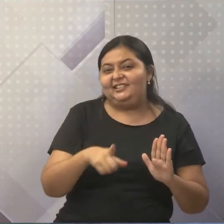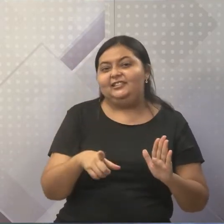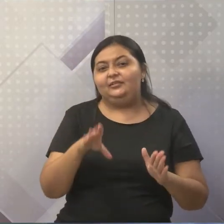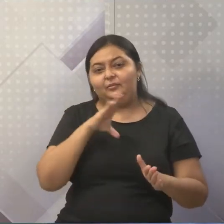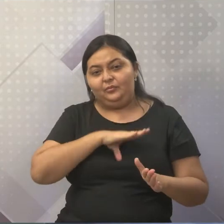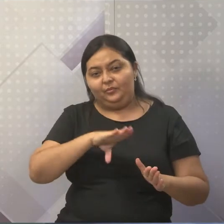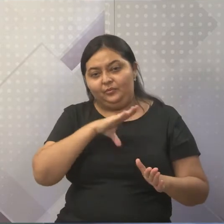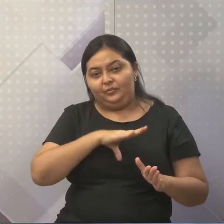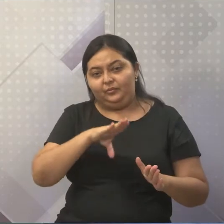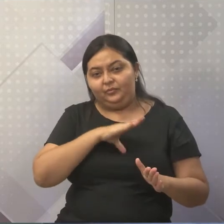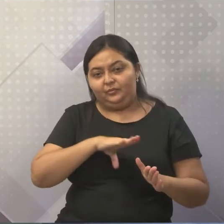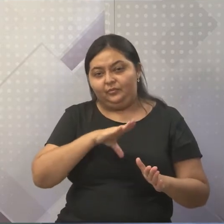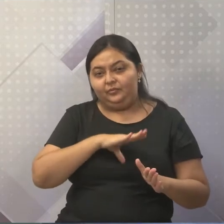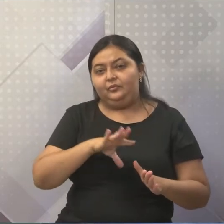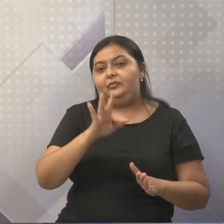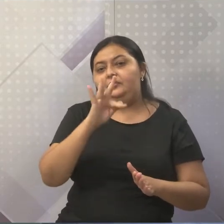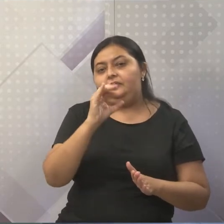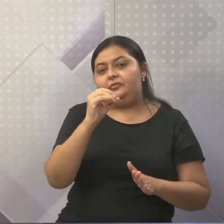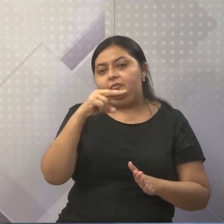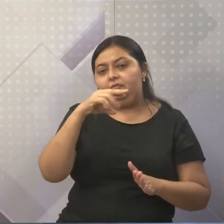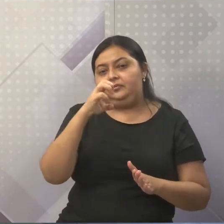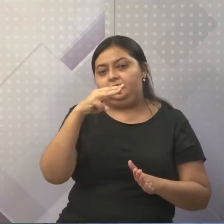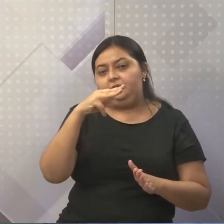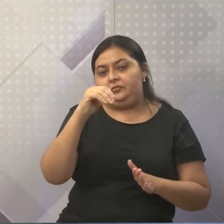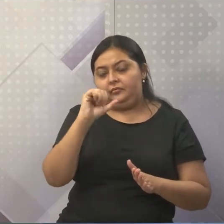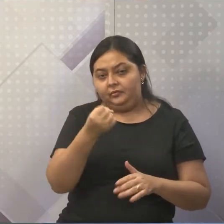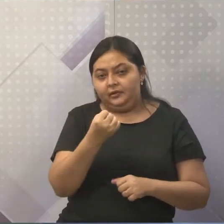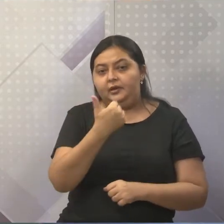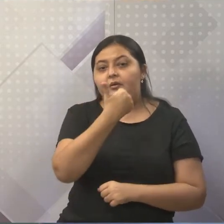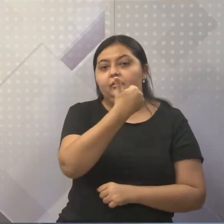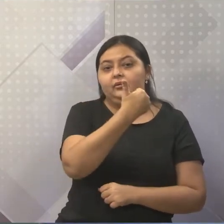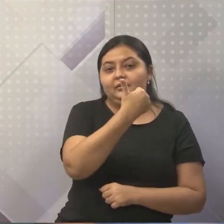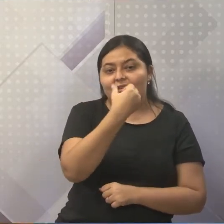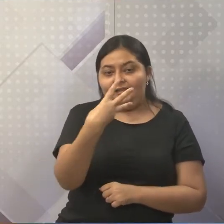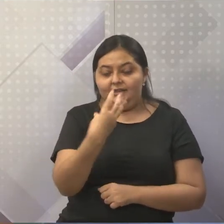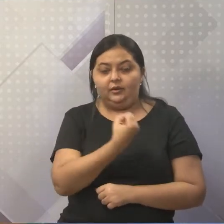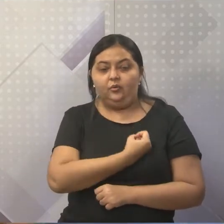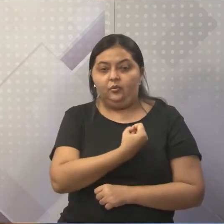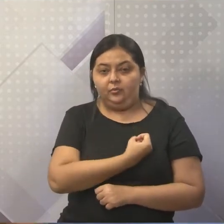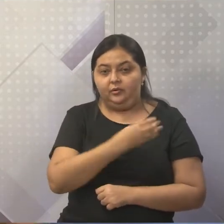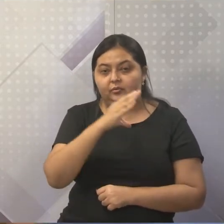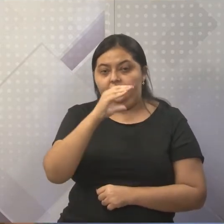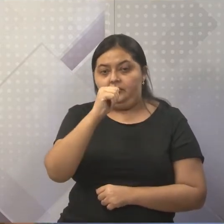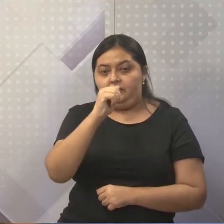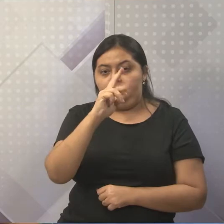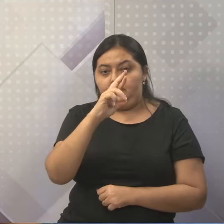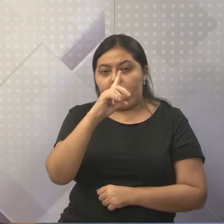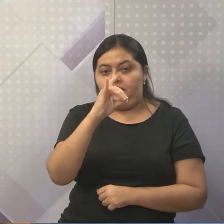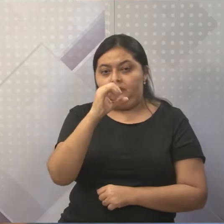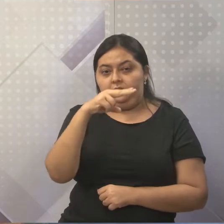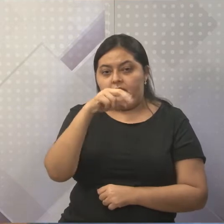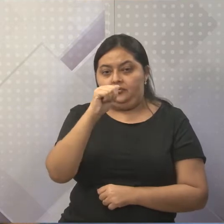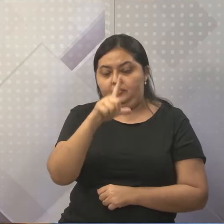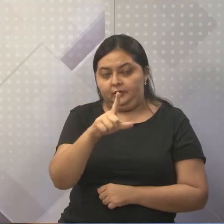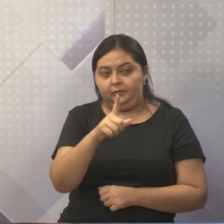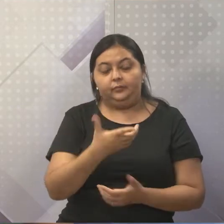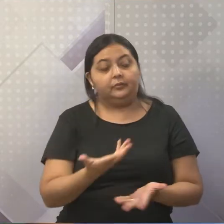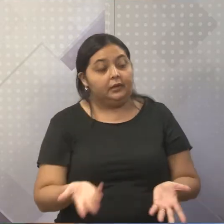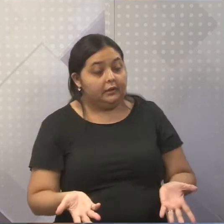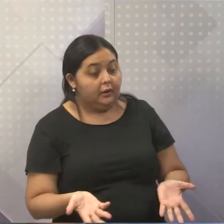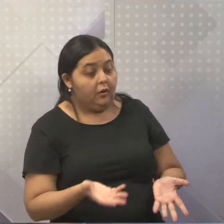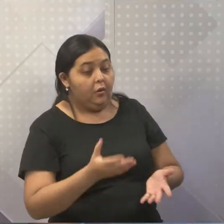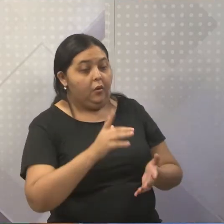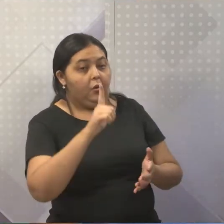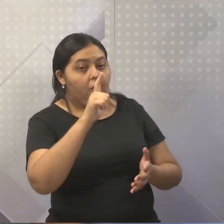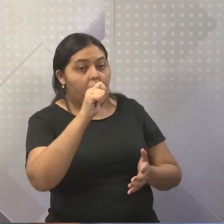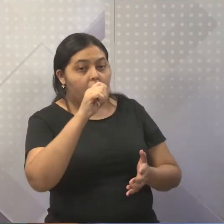que, no caso, são os fonemas. Então, esse 13 é um numeral cardinal. Não esquecer. Então, vamos lá. O latim é a mãe do